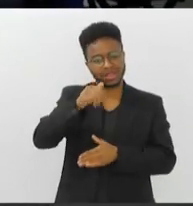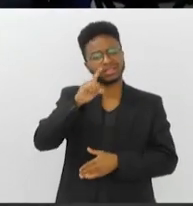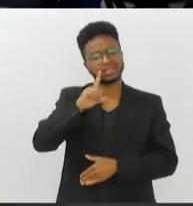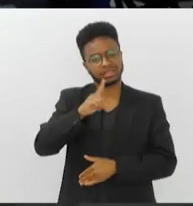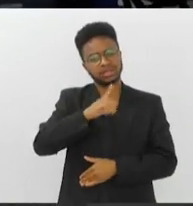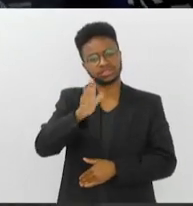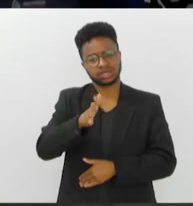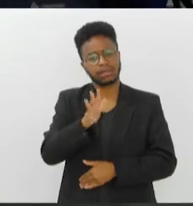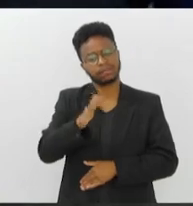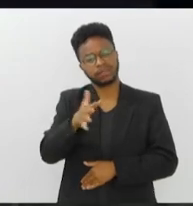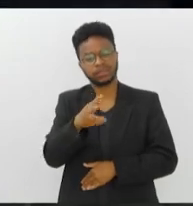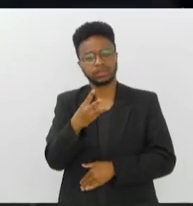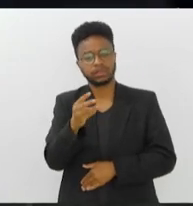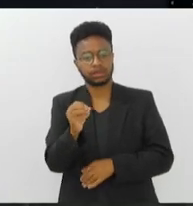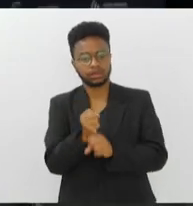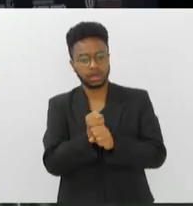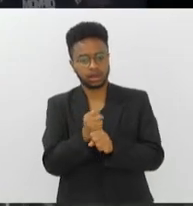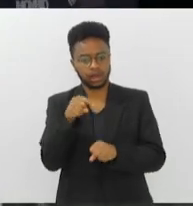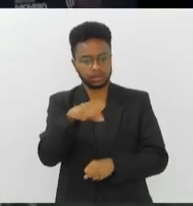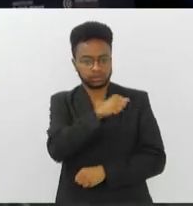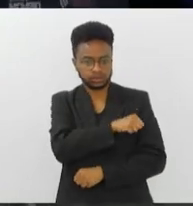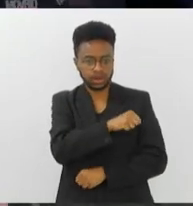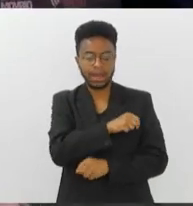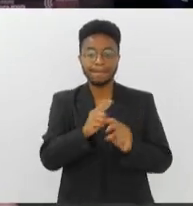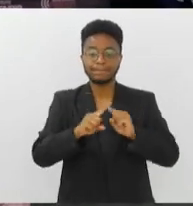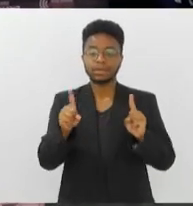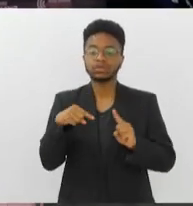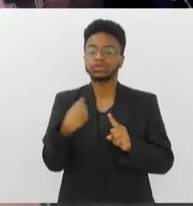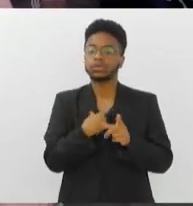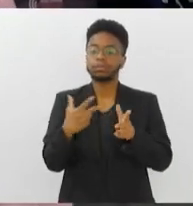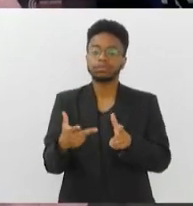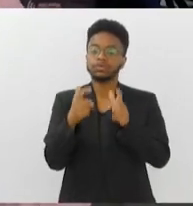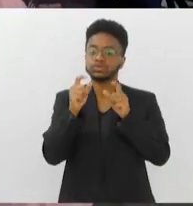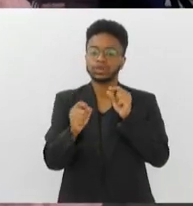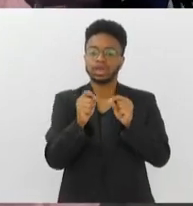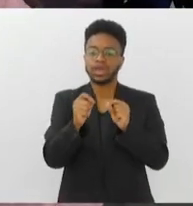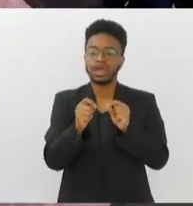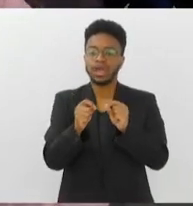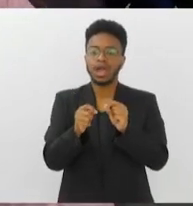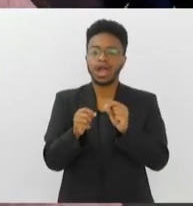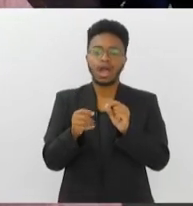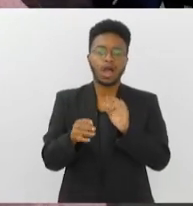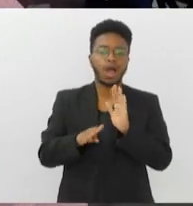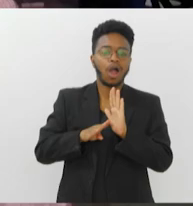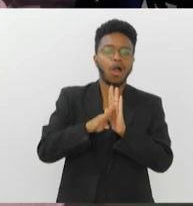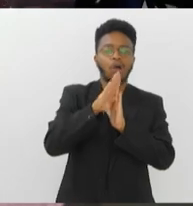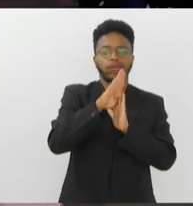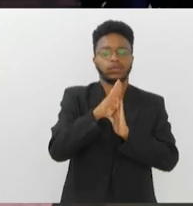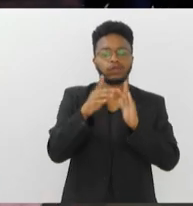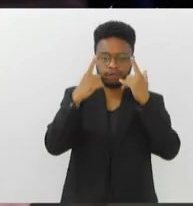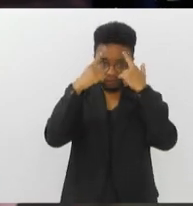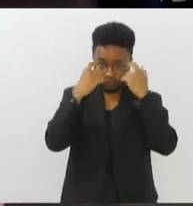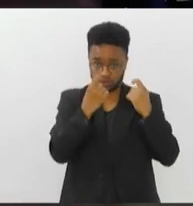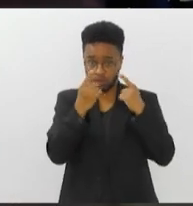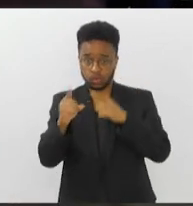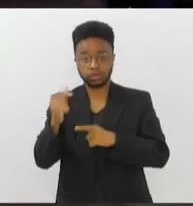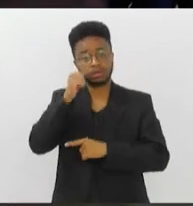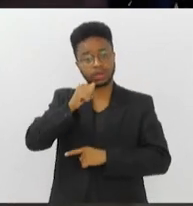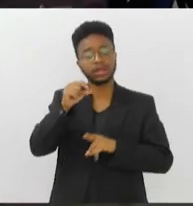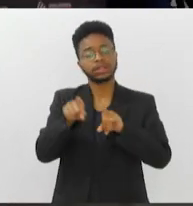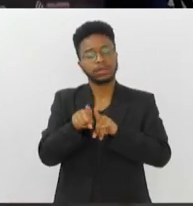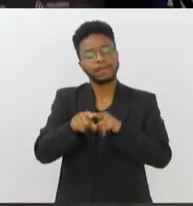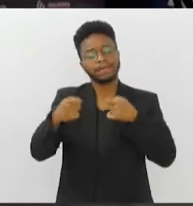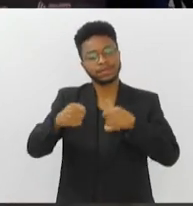quase 30 anos aqui no Rio de Janeiro, mas nós notamos que o crescimento do número de casos de violência contra a mulher é necessidade de trabalhar um